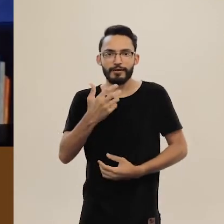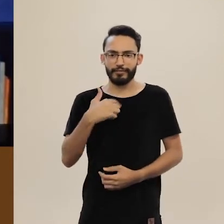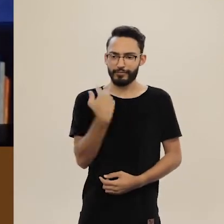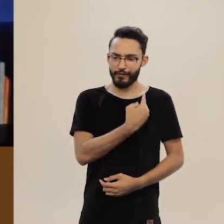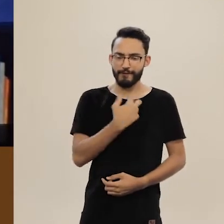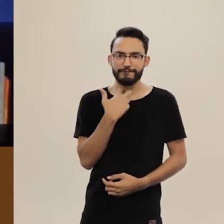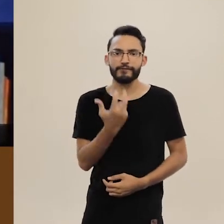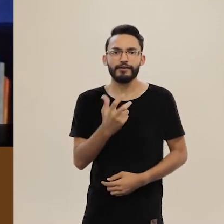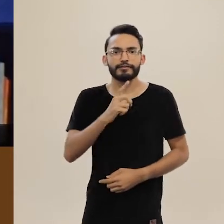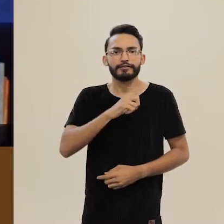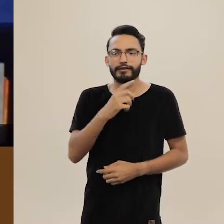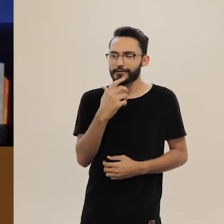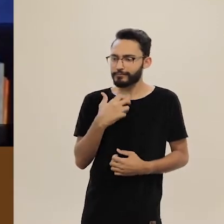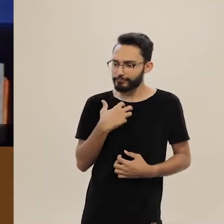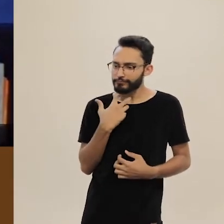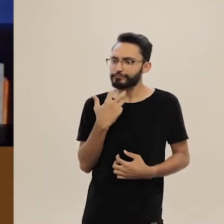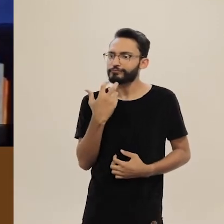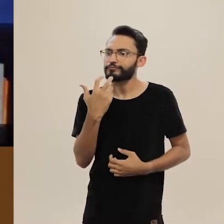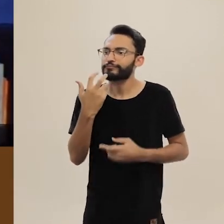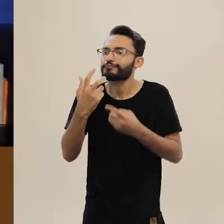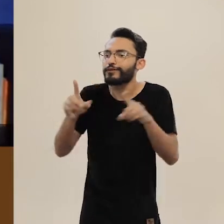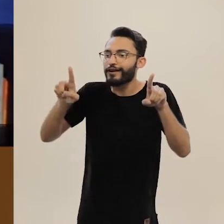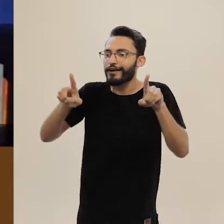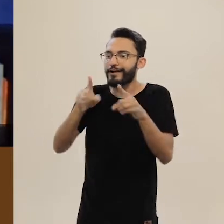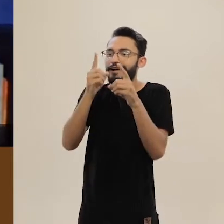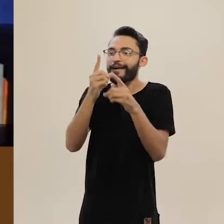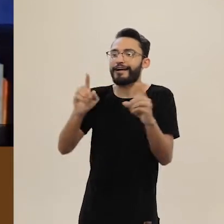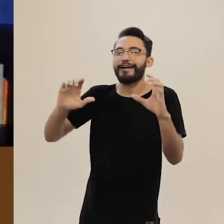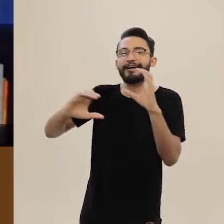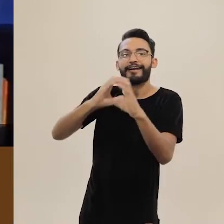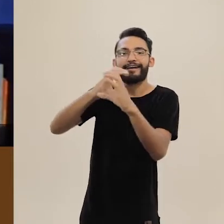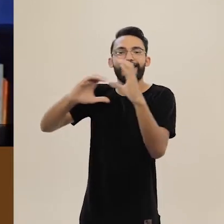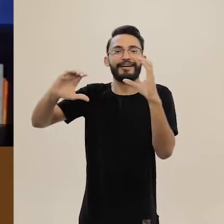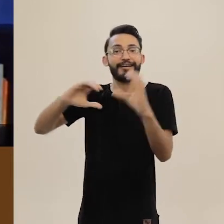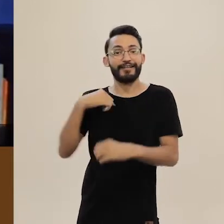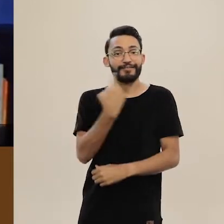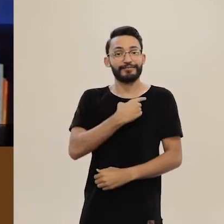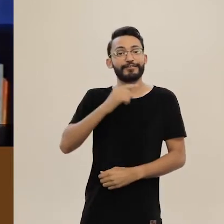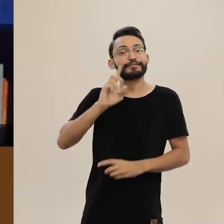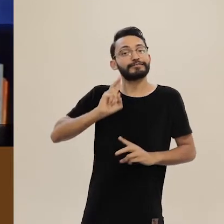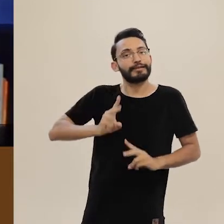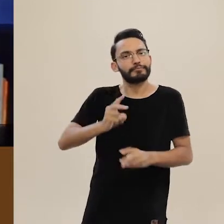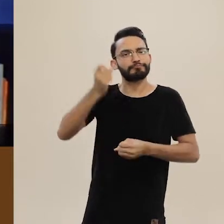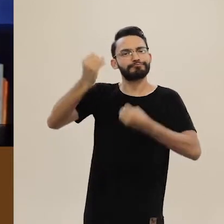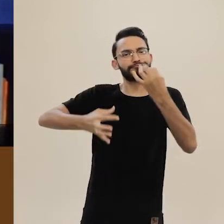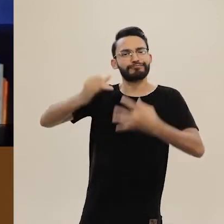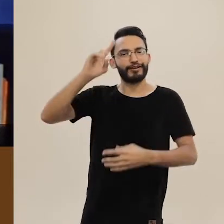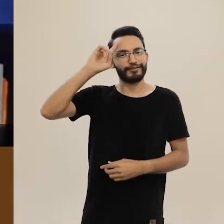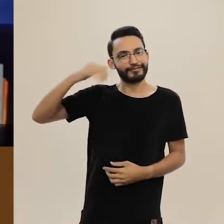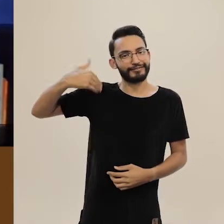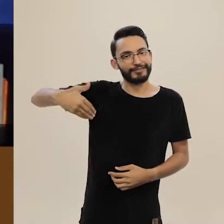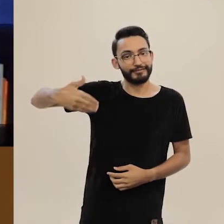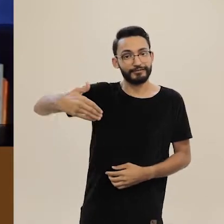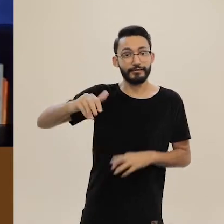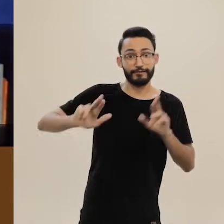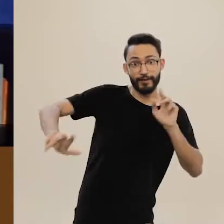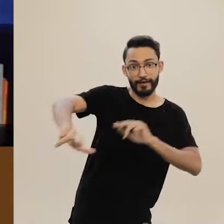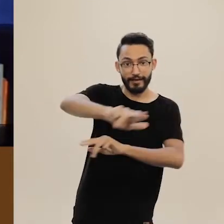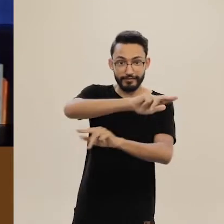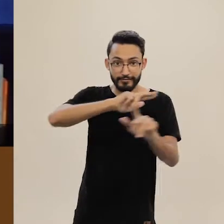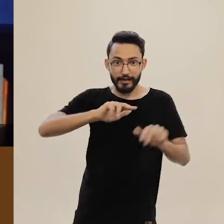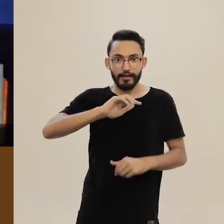nossa voz ganha uma musicalidade diferente da que usamos para contar histórias ou da que falamos no dia a dia. Por conta dessas